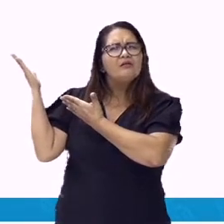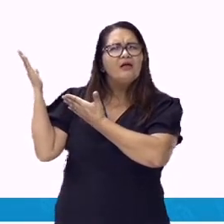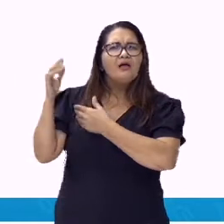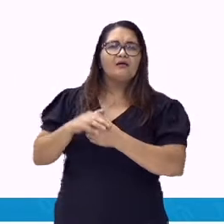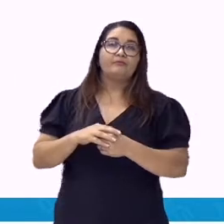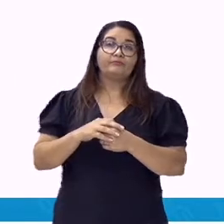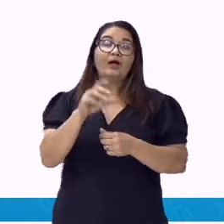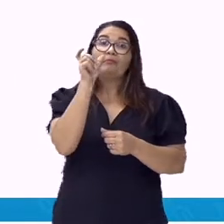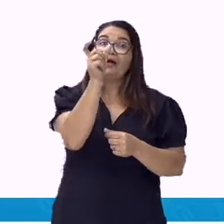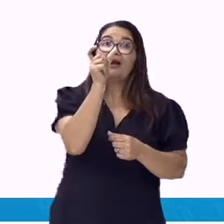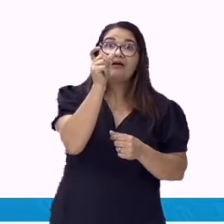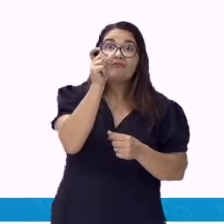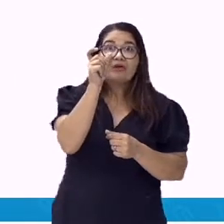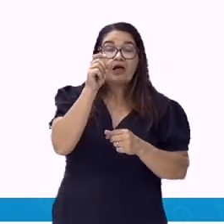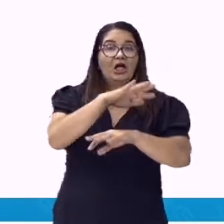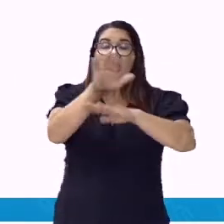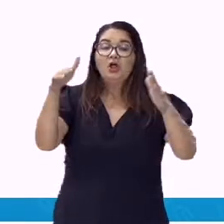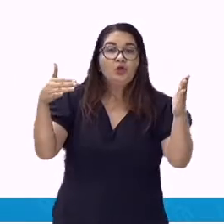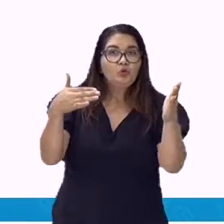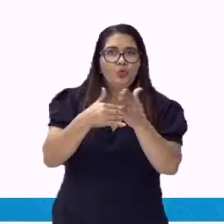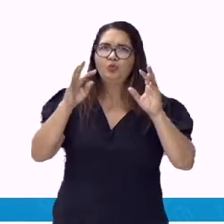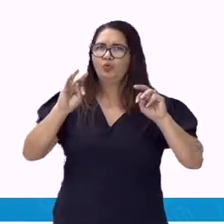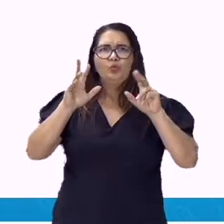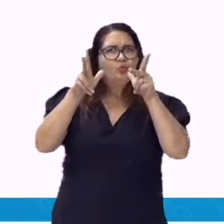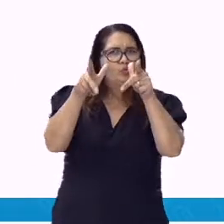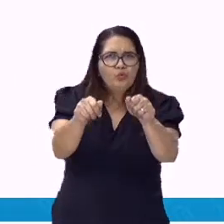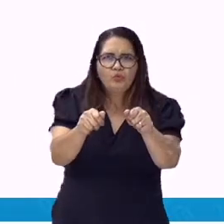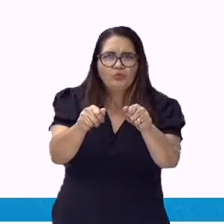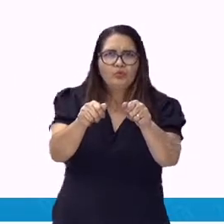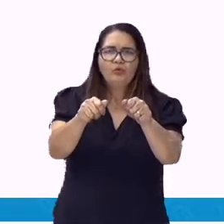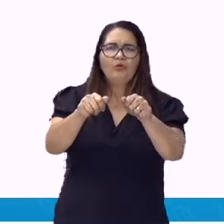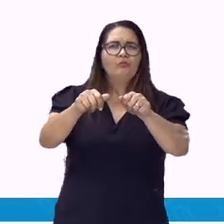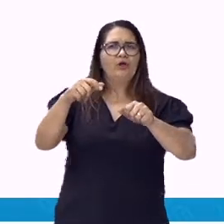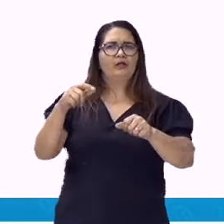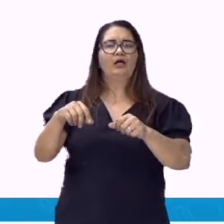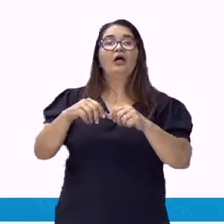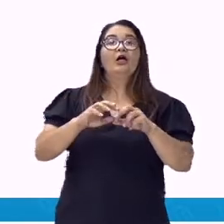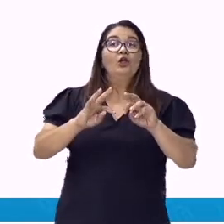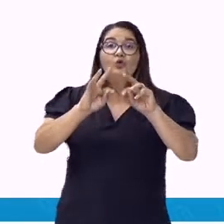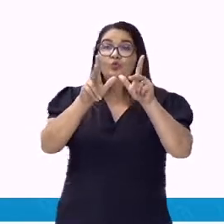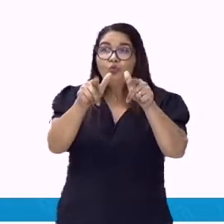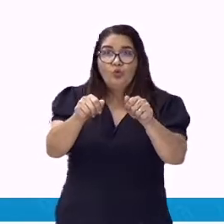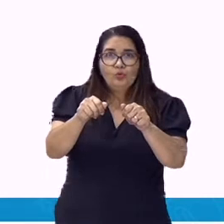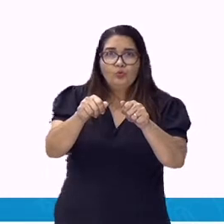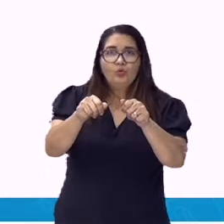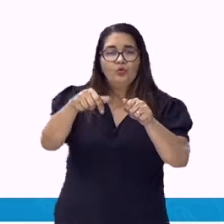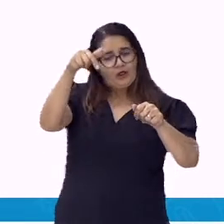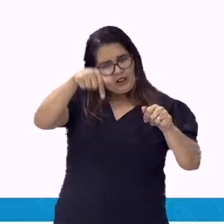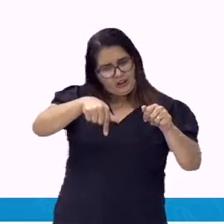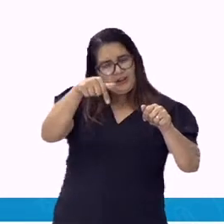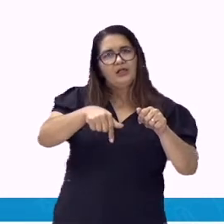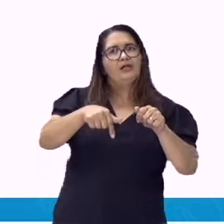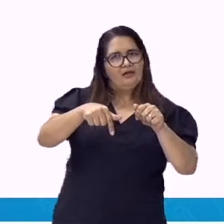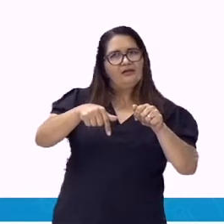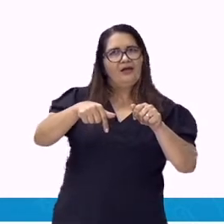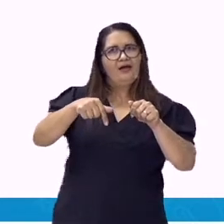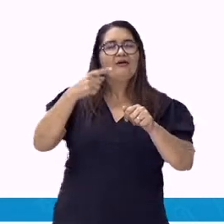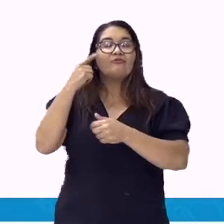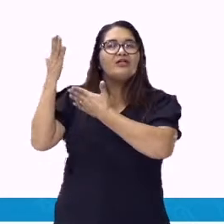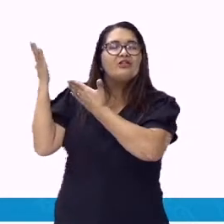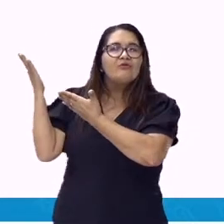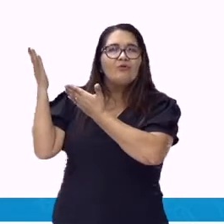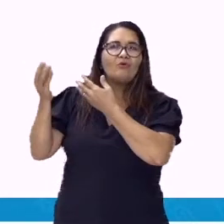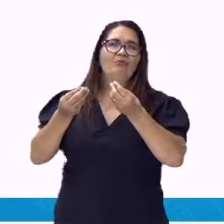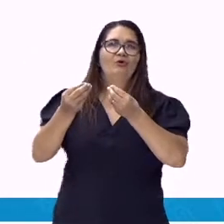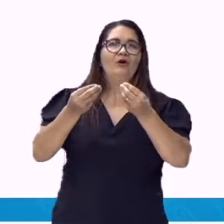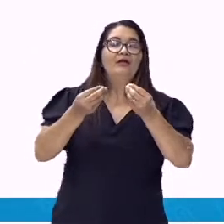É pronome indefinido, substantivo. Mas tudo isso e tudo mais, por exemplo, assumem a forma de pronomes